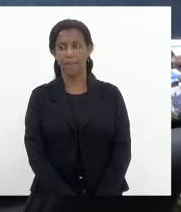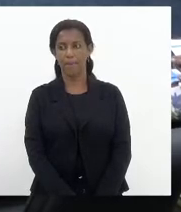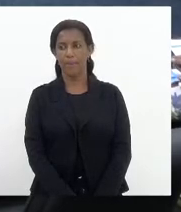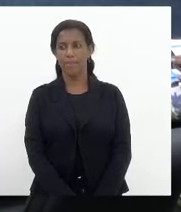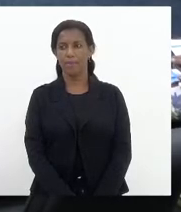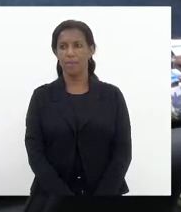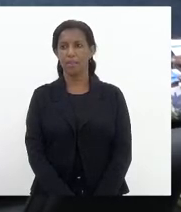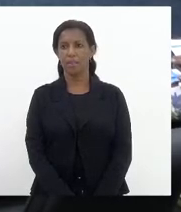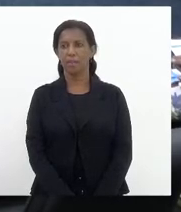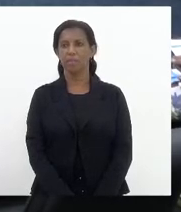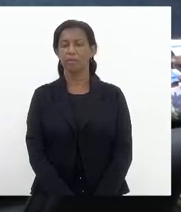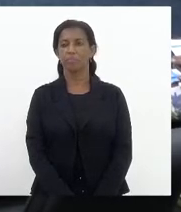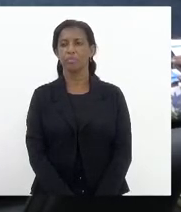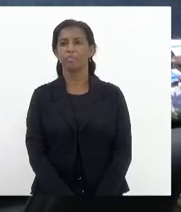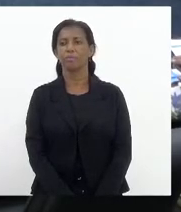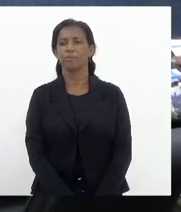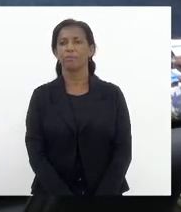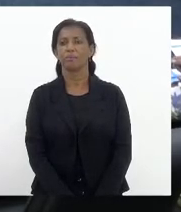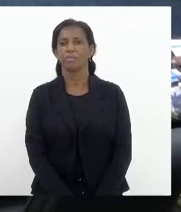Alô, alô.